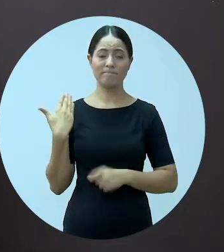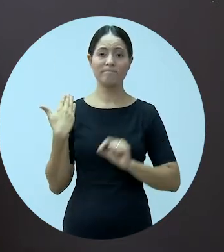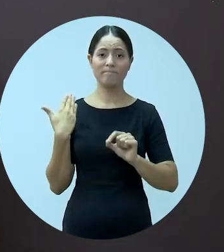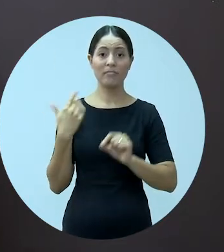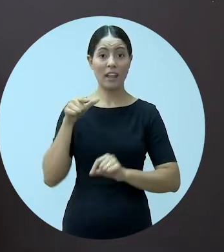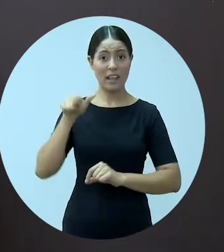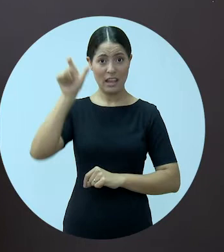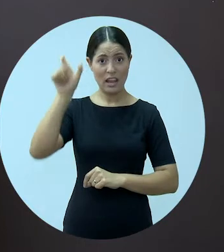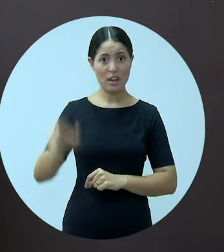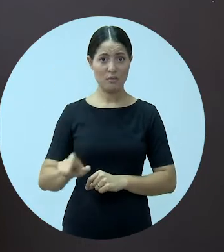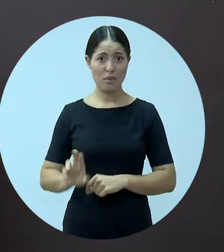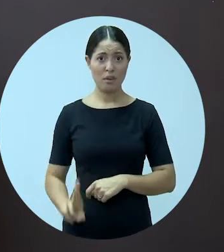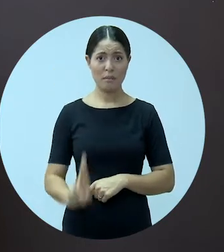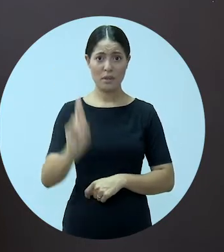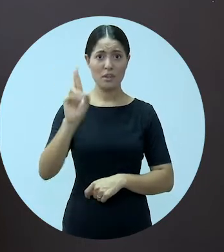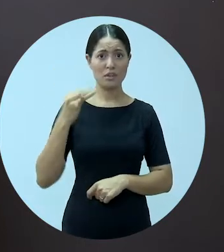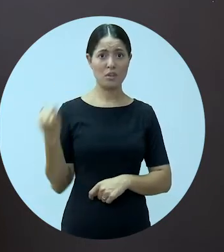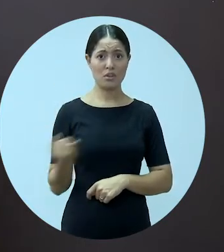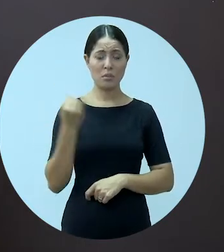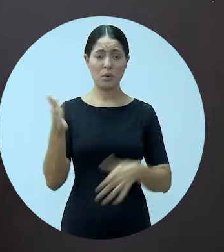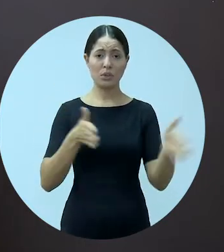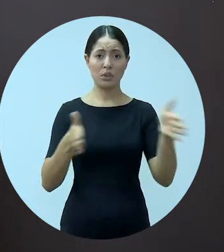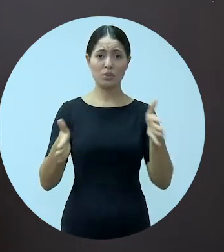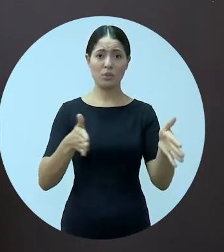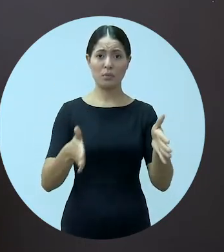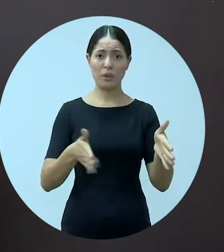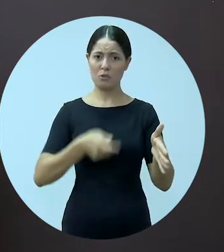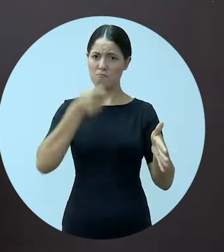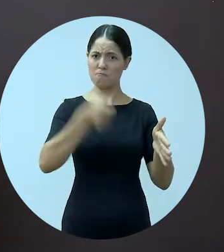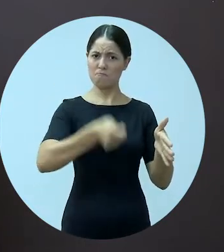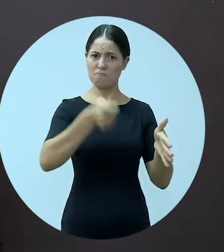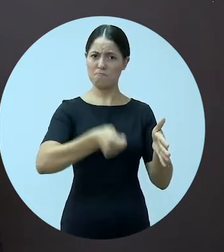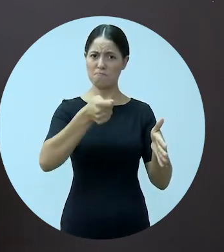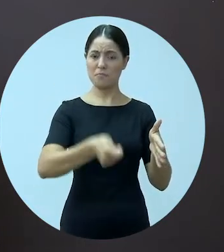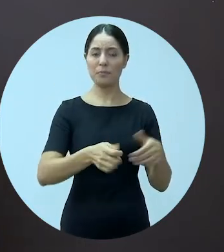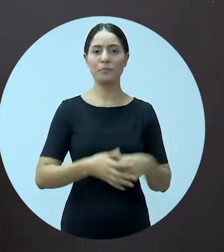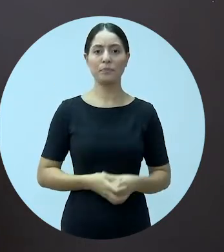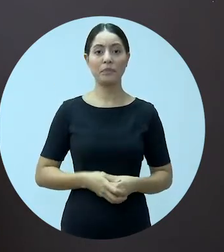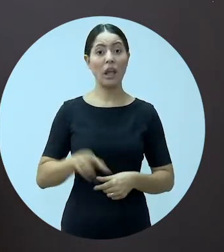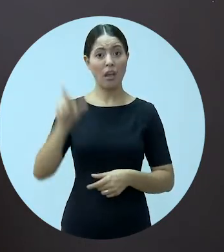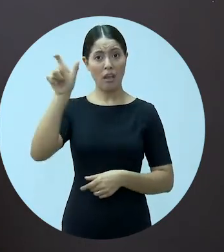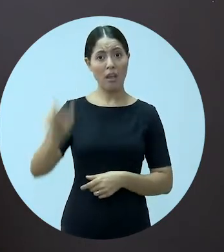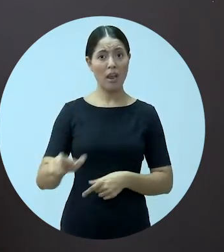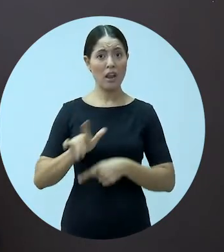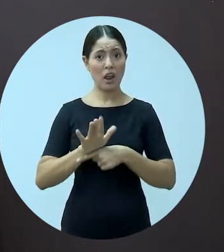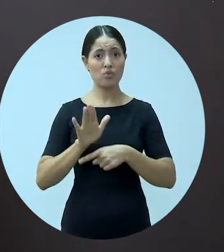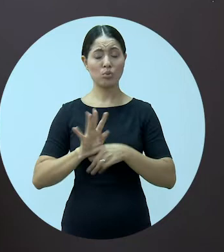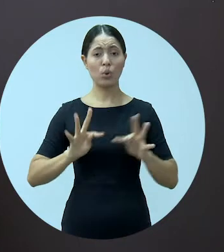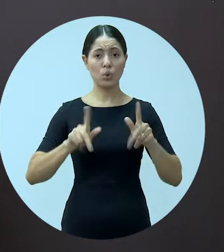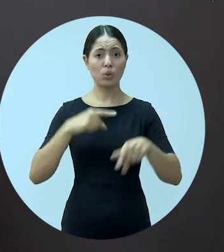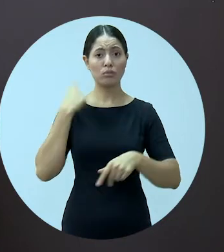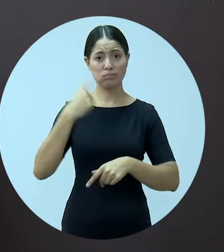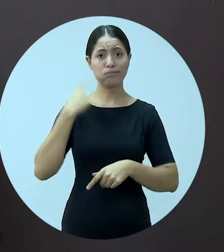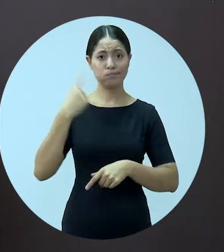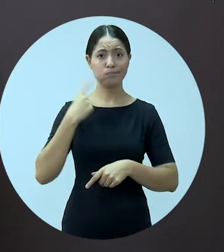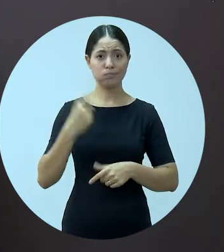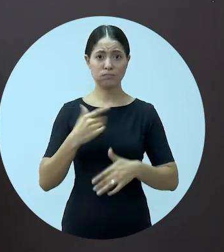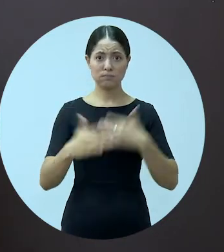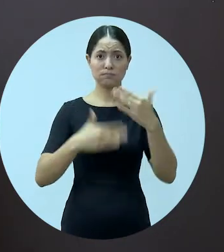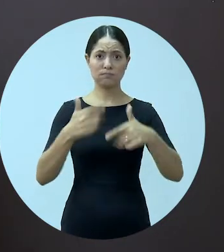presidente da Ordem durante a ditadura militar, foi peça-chave para a manutenção dos direitos da advocacia e dos cidadãos.